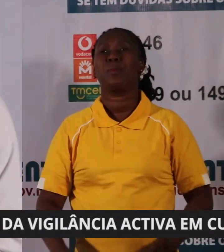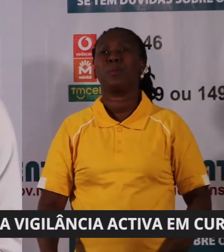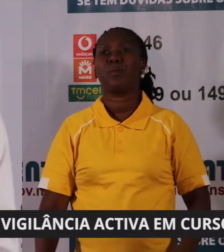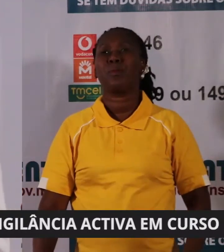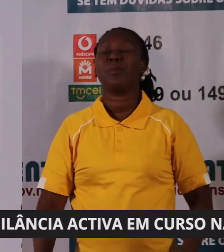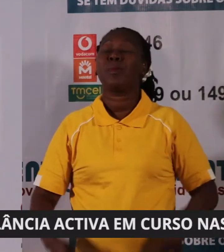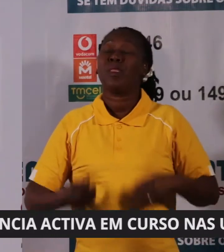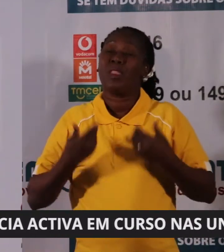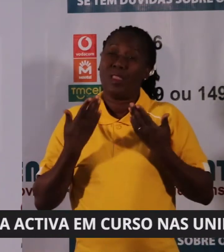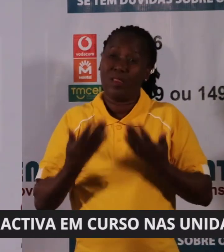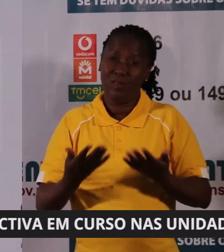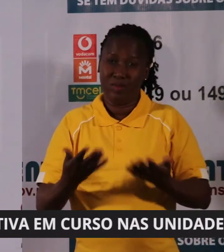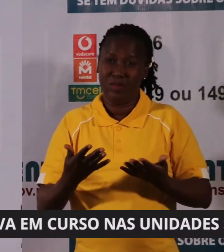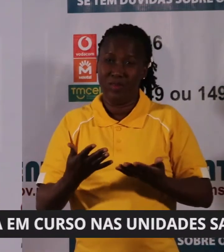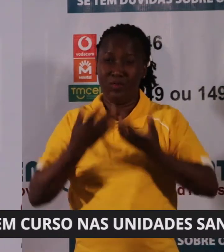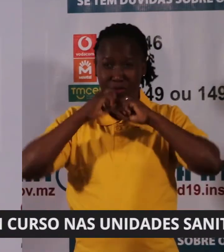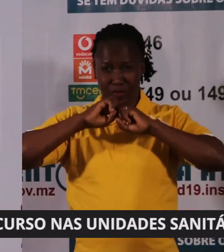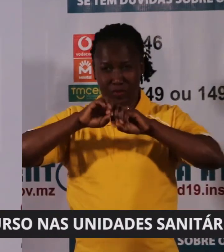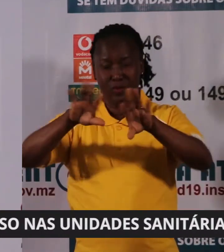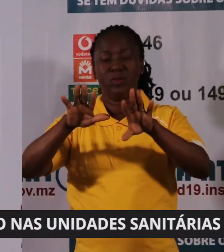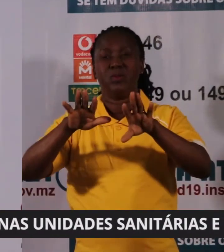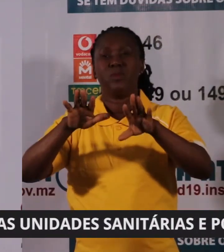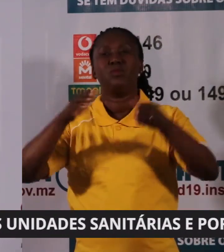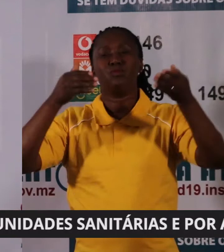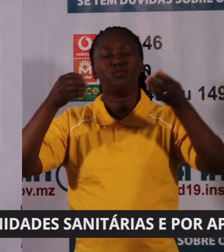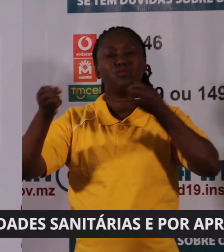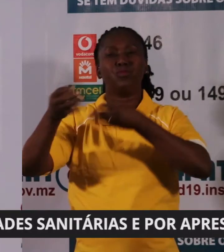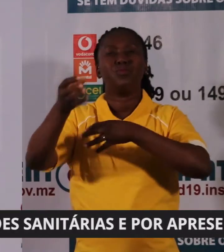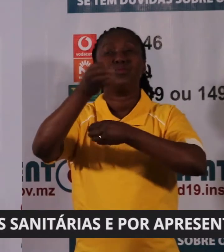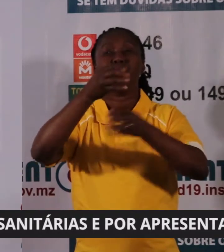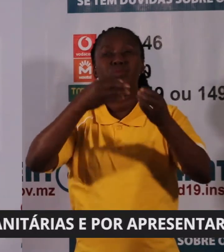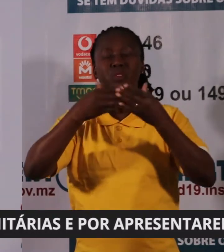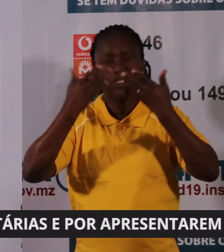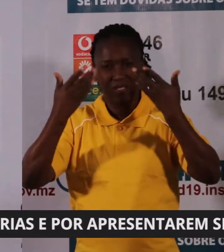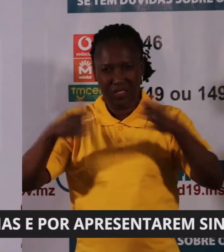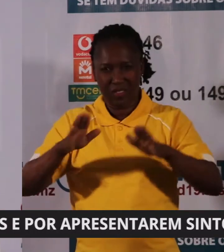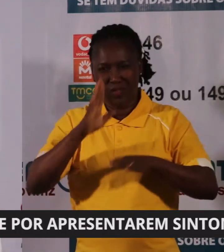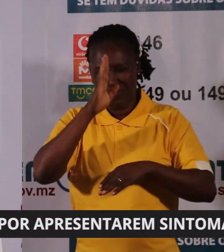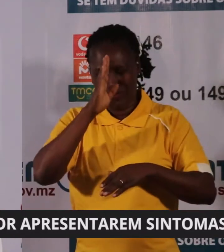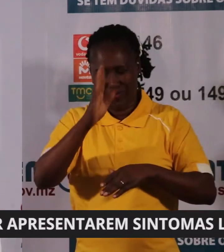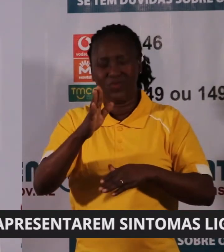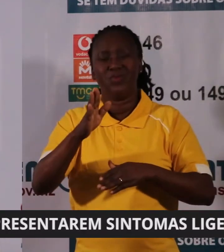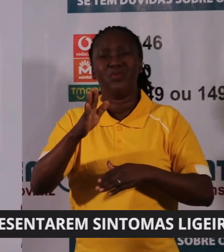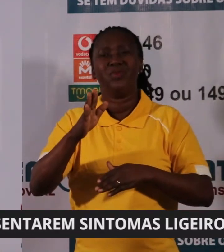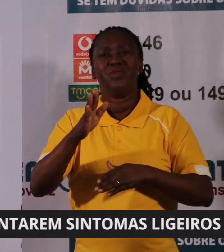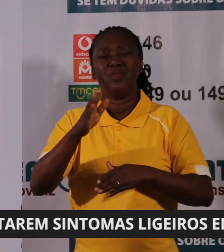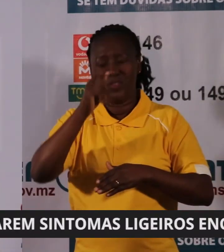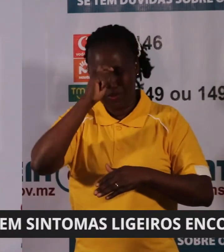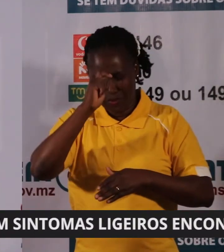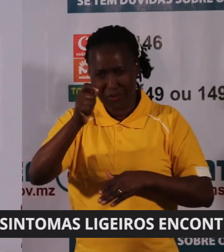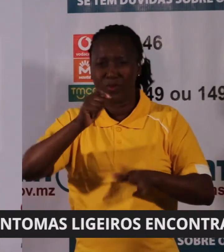Com este perfil epidemiológico, estão cumpridos os pressupostos